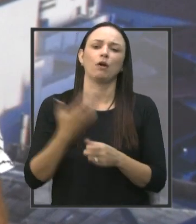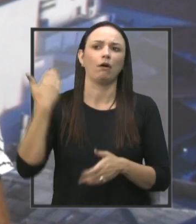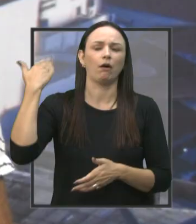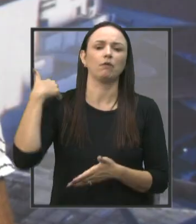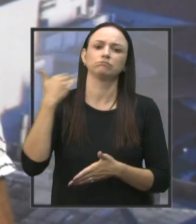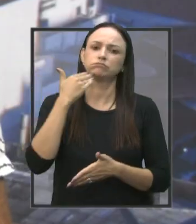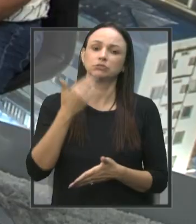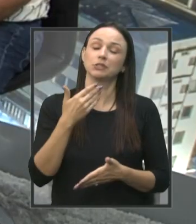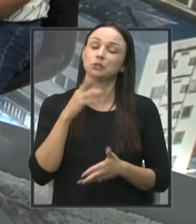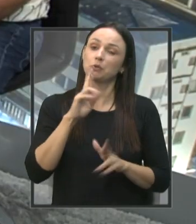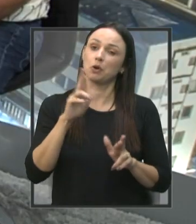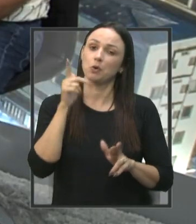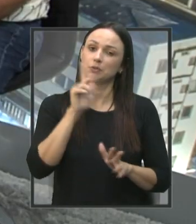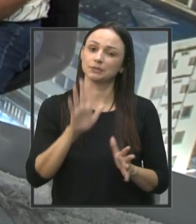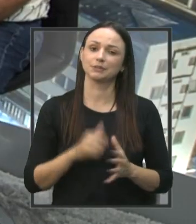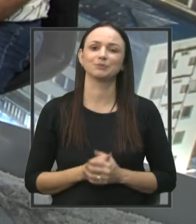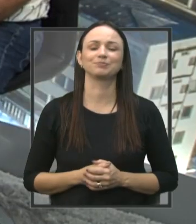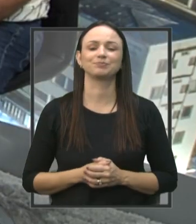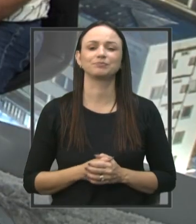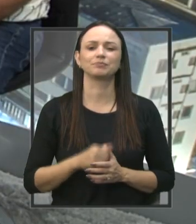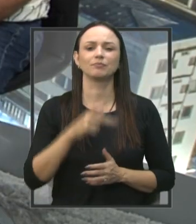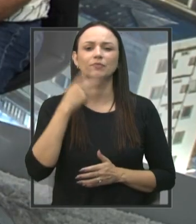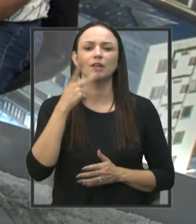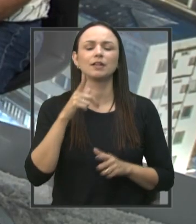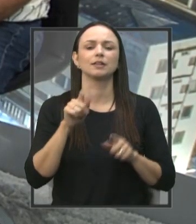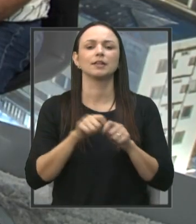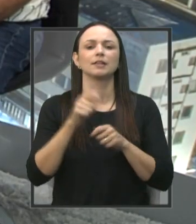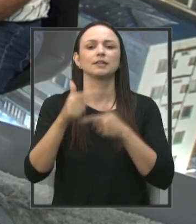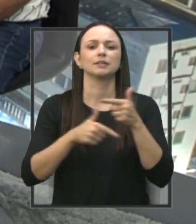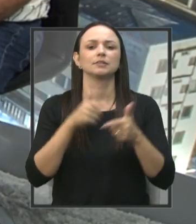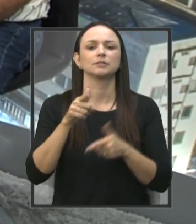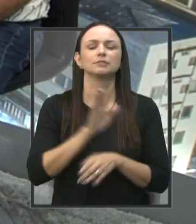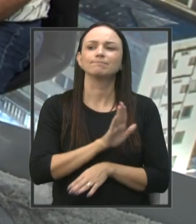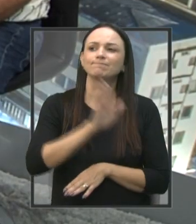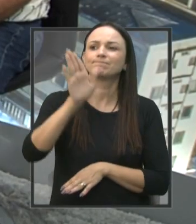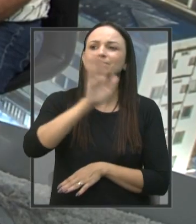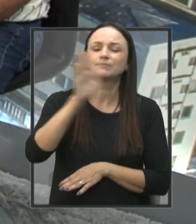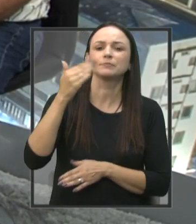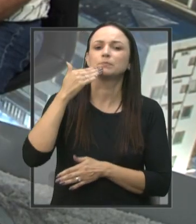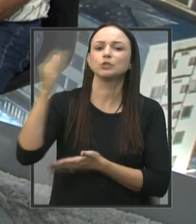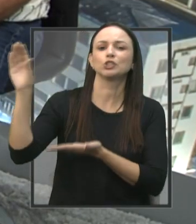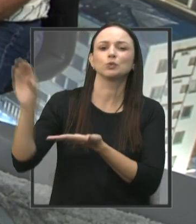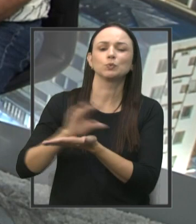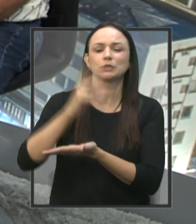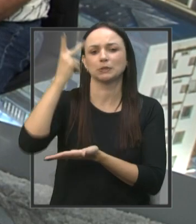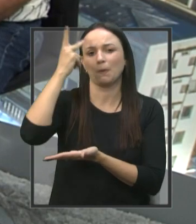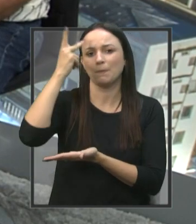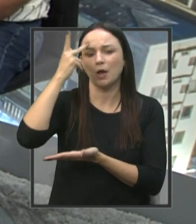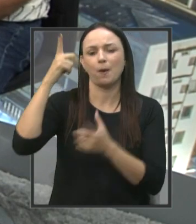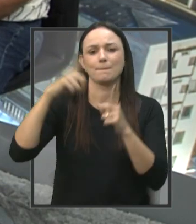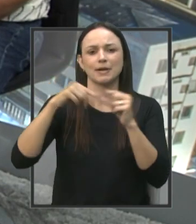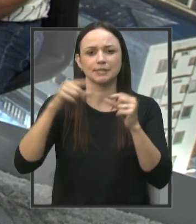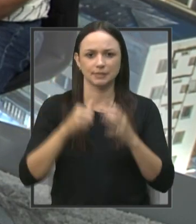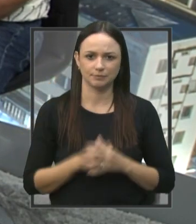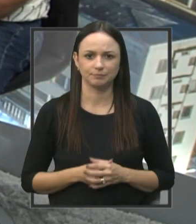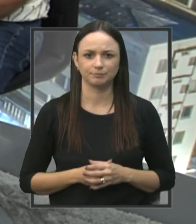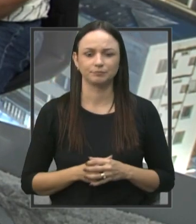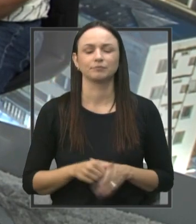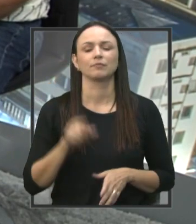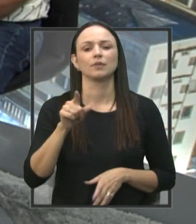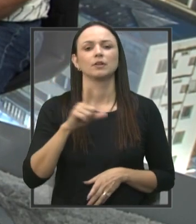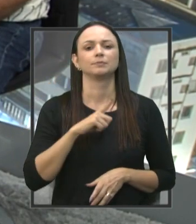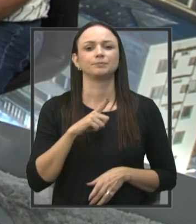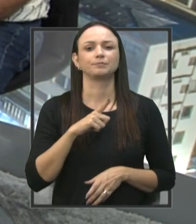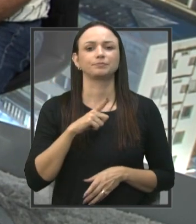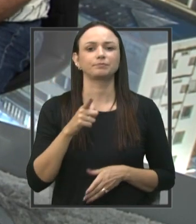e tomara que agora aconteça. Bom, vereador, falando também sobre o seu trabalho de buscar recursos em São Paulo, em Brasília, o senhor tem